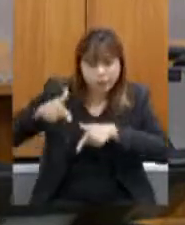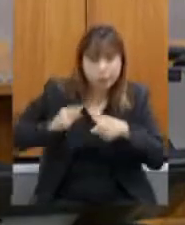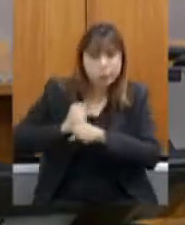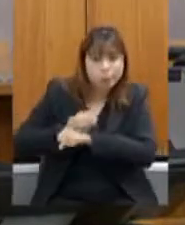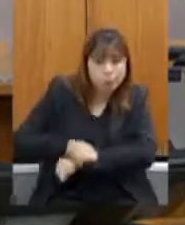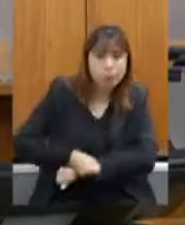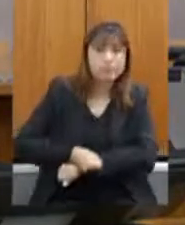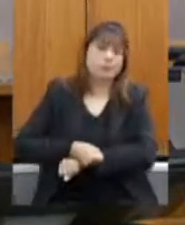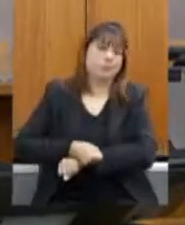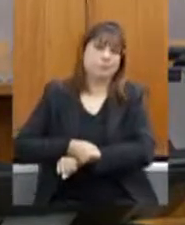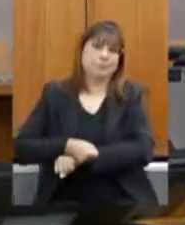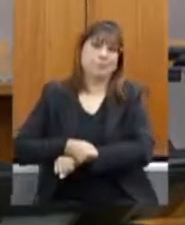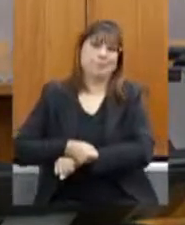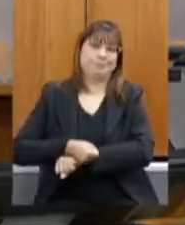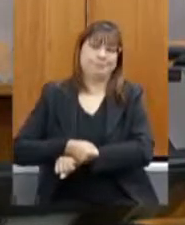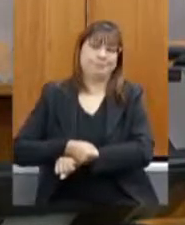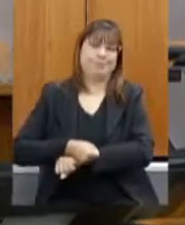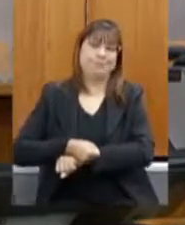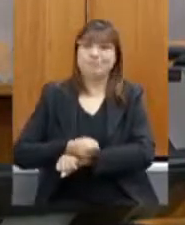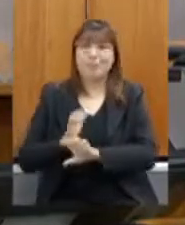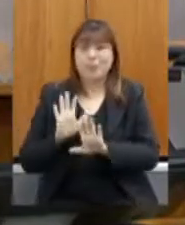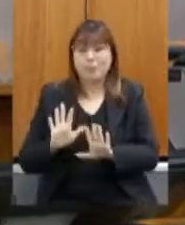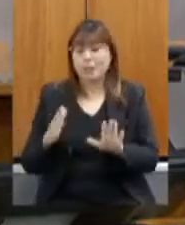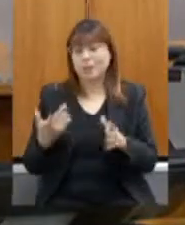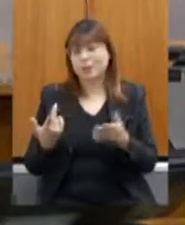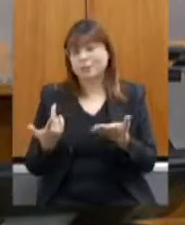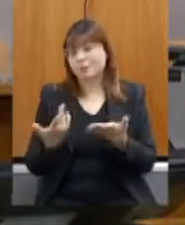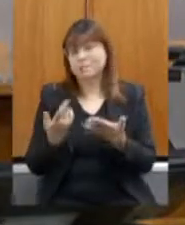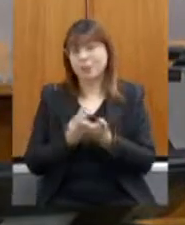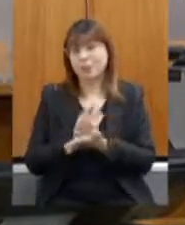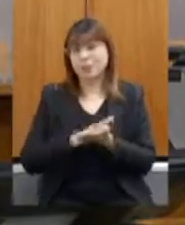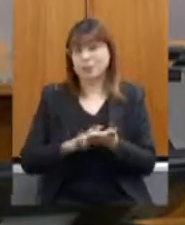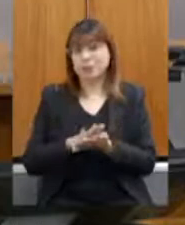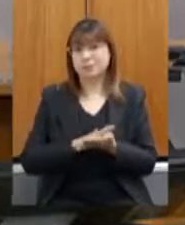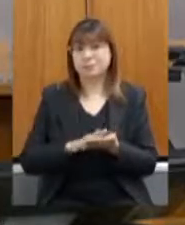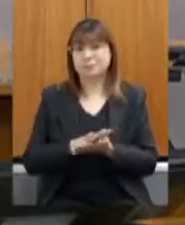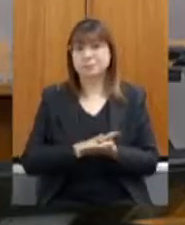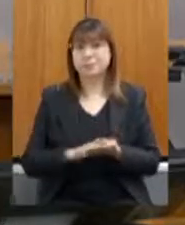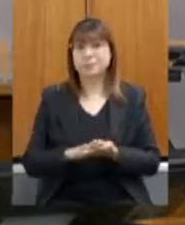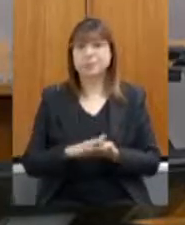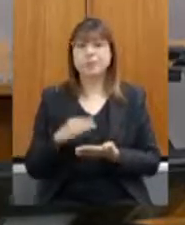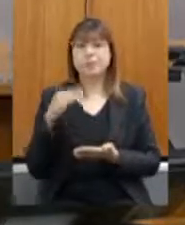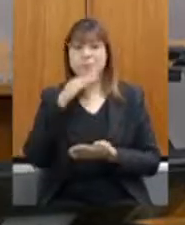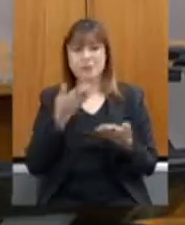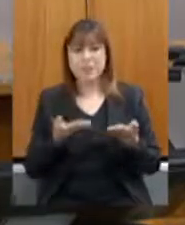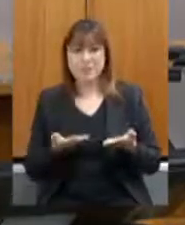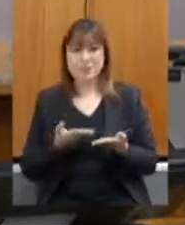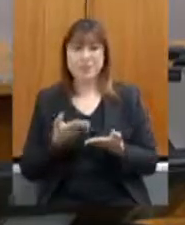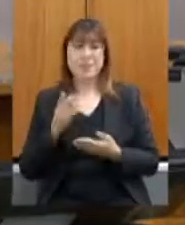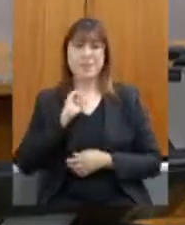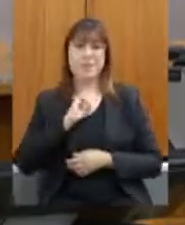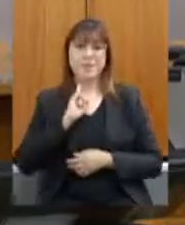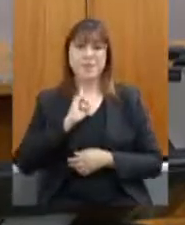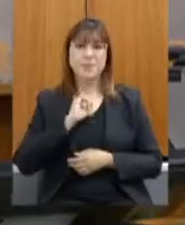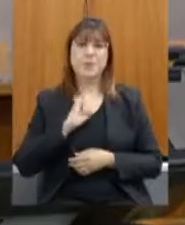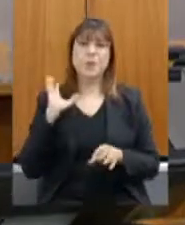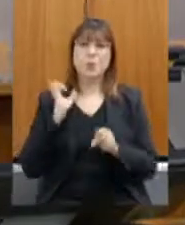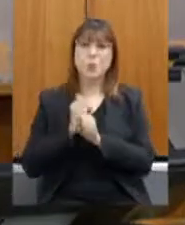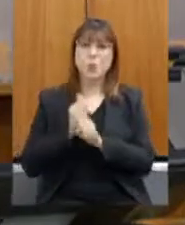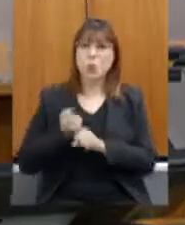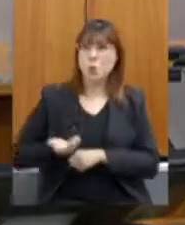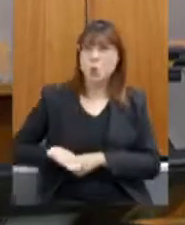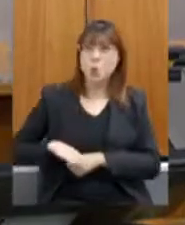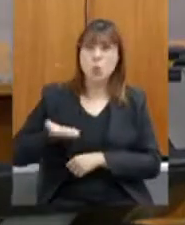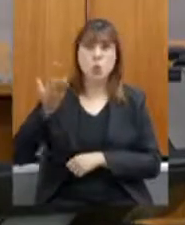para que as coisas aconteçam e não estão acontecendo. A gente vê hoje Minas Gerais tendo uma produção recorde de café, de